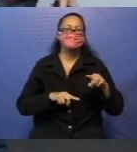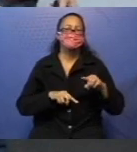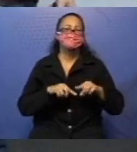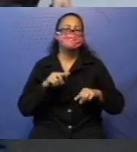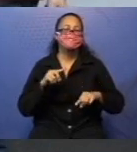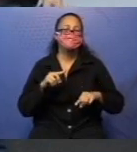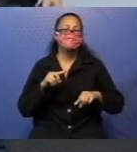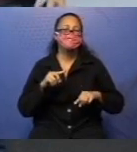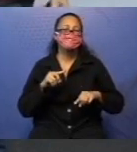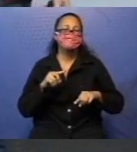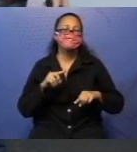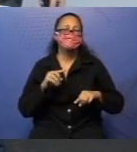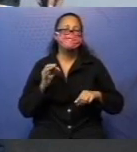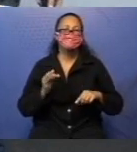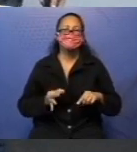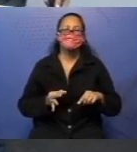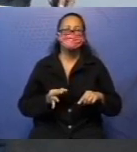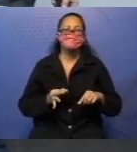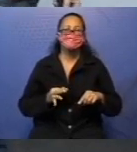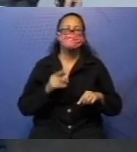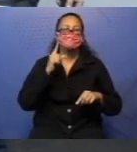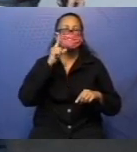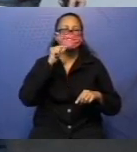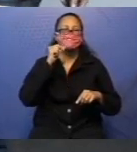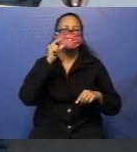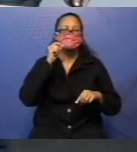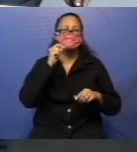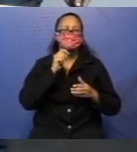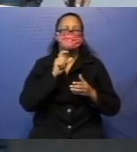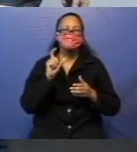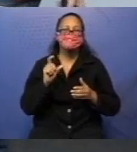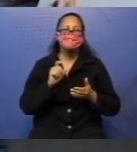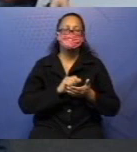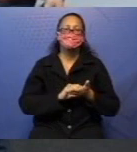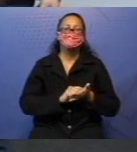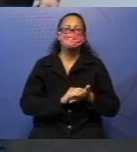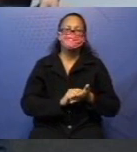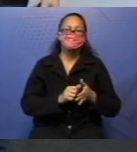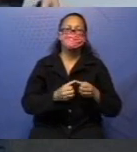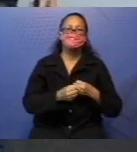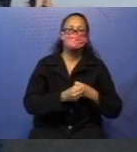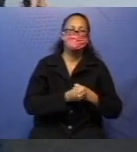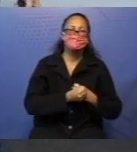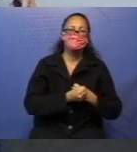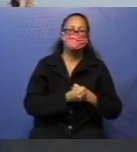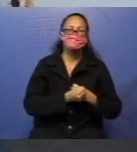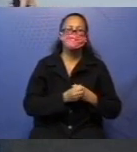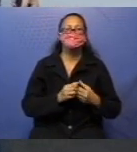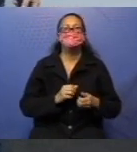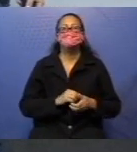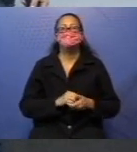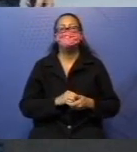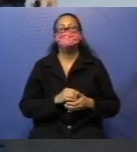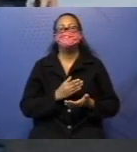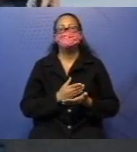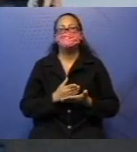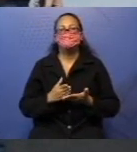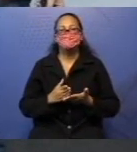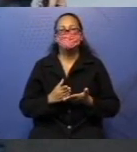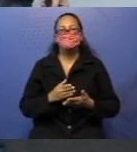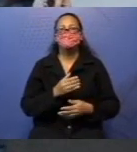mão, lápis e borracha sempre por perto. Eu queria começar a aula